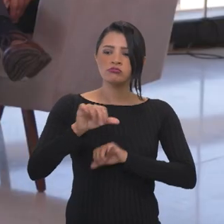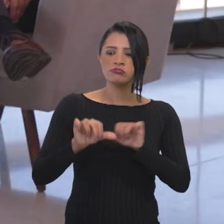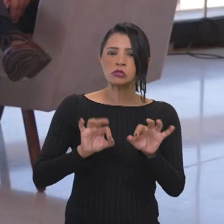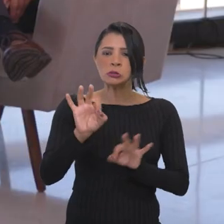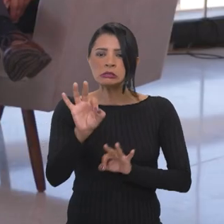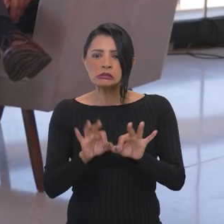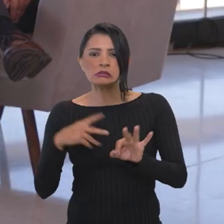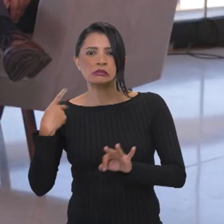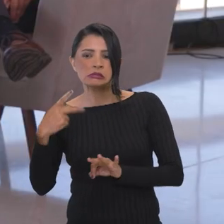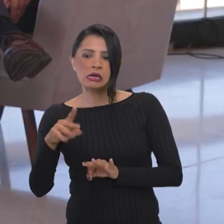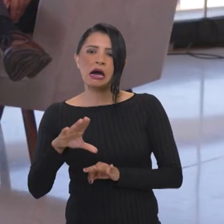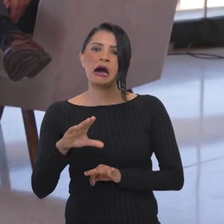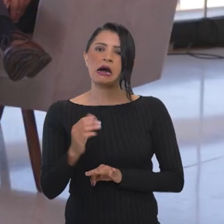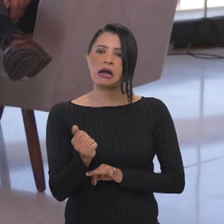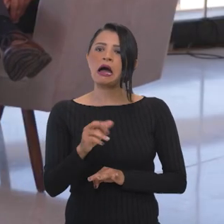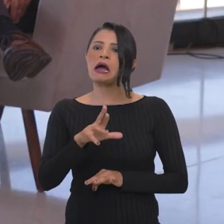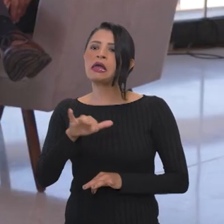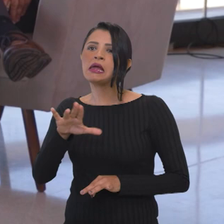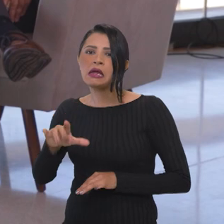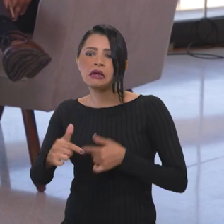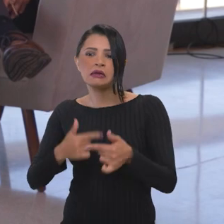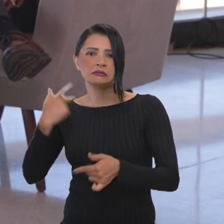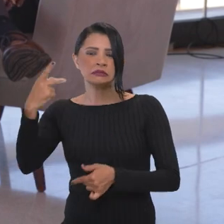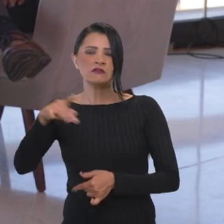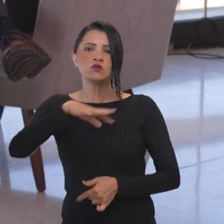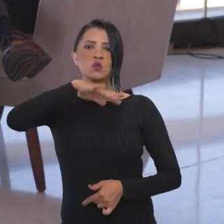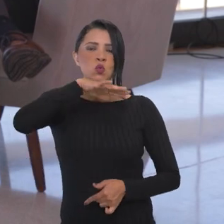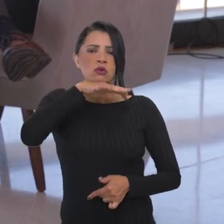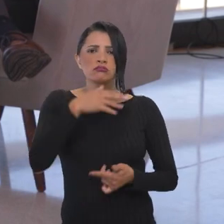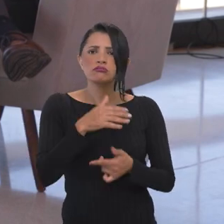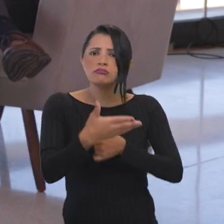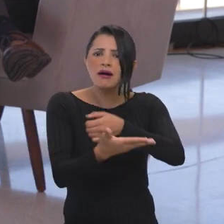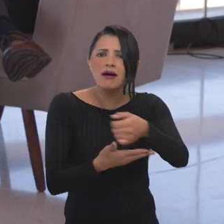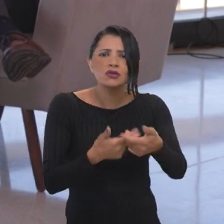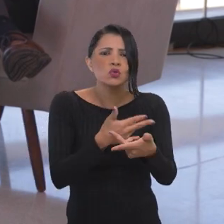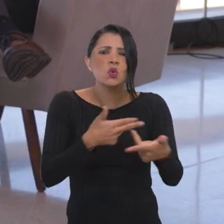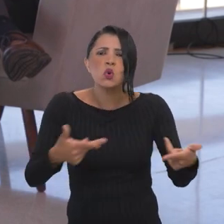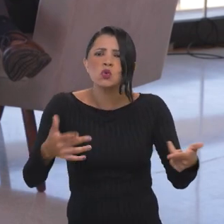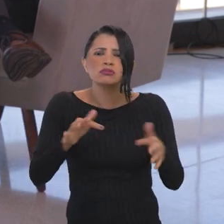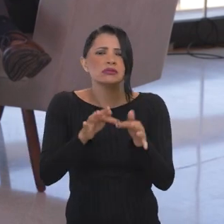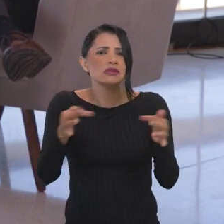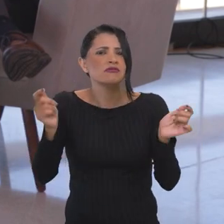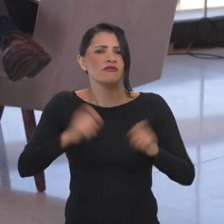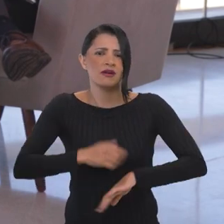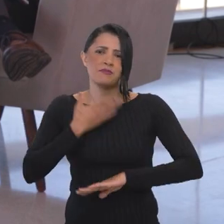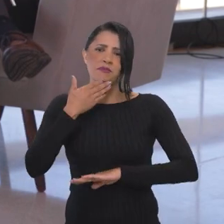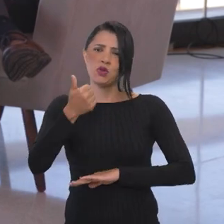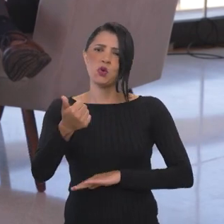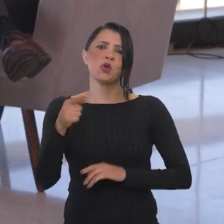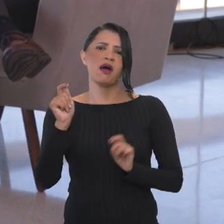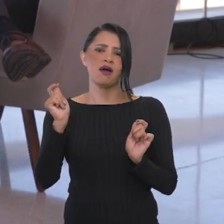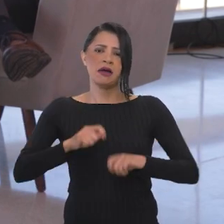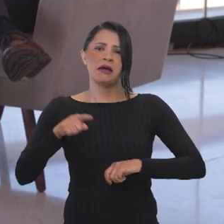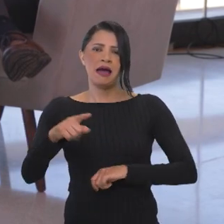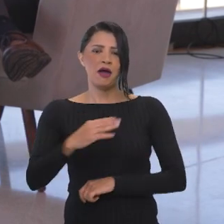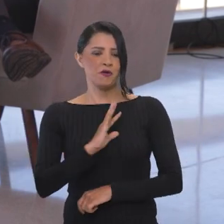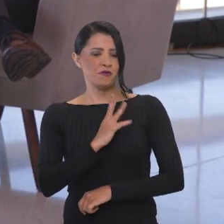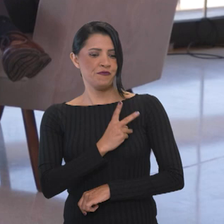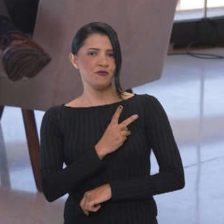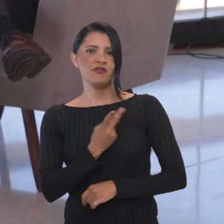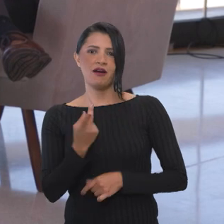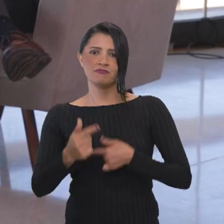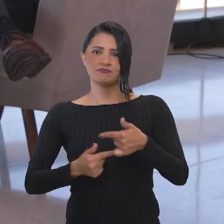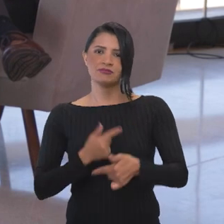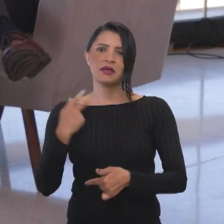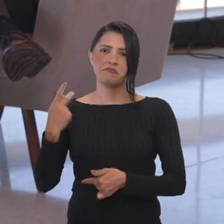organizar a carreira deles, que estava ruim, coisas básicas que melhoram processos e vão melhorar a capacidade da FUNAI funcionar. Isso a gente tem